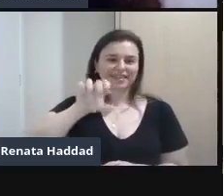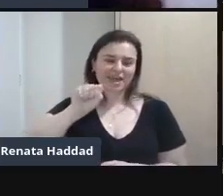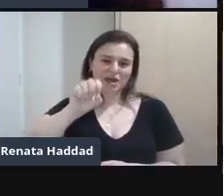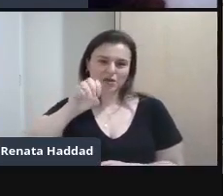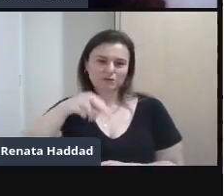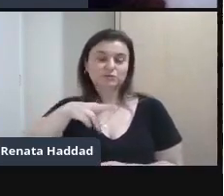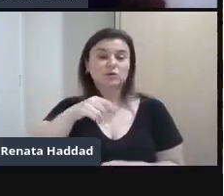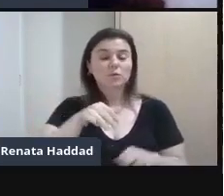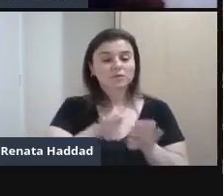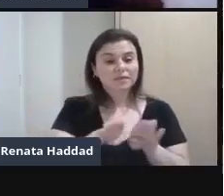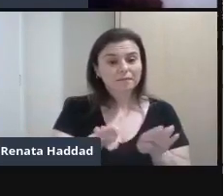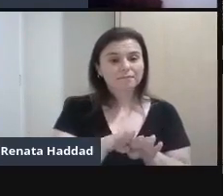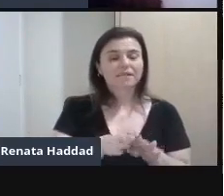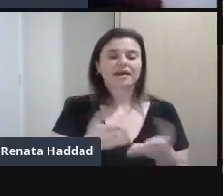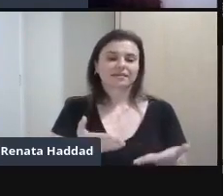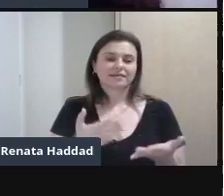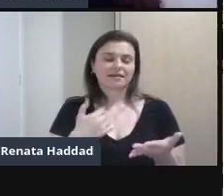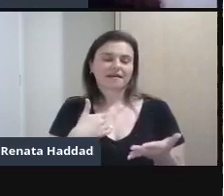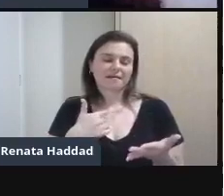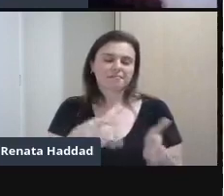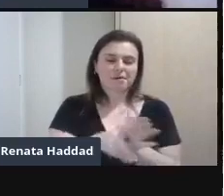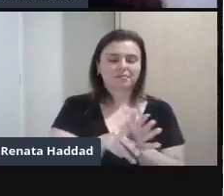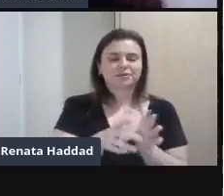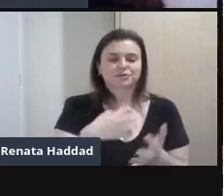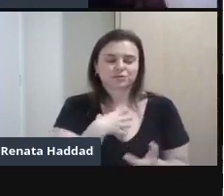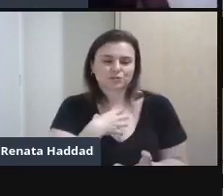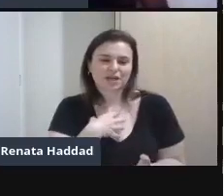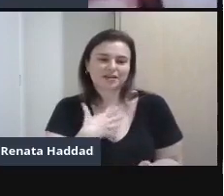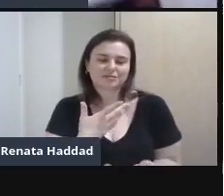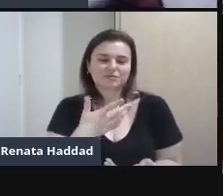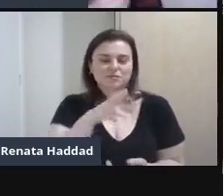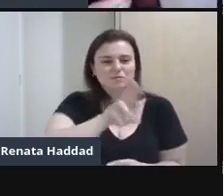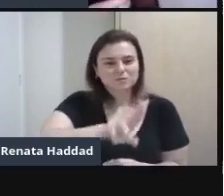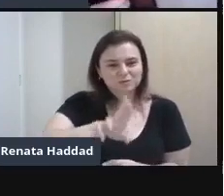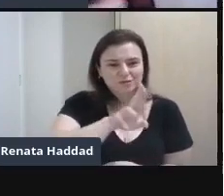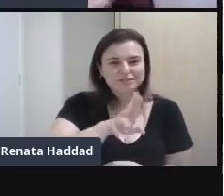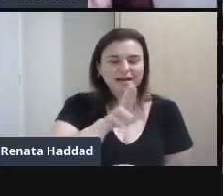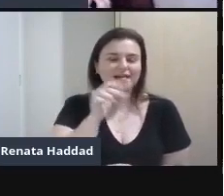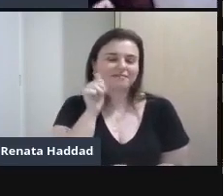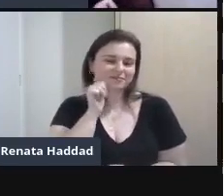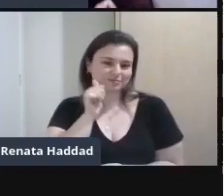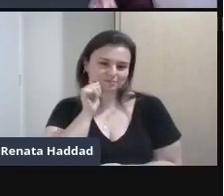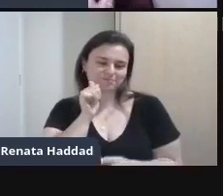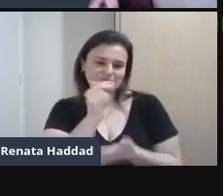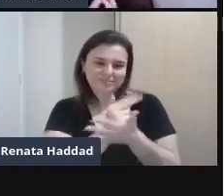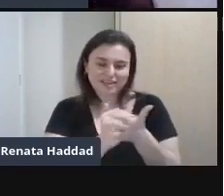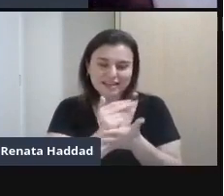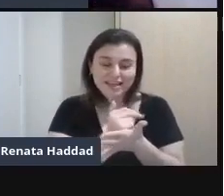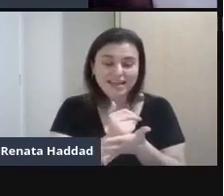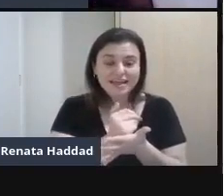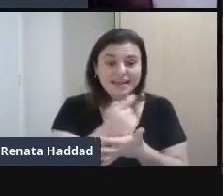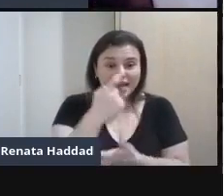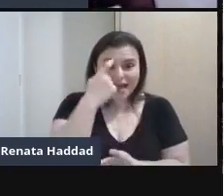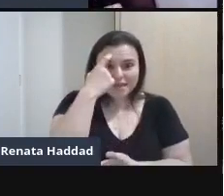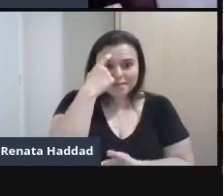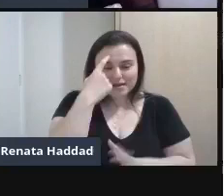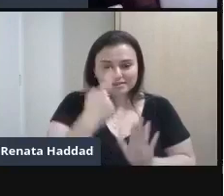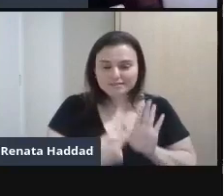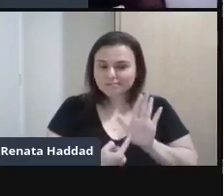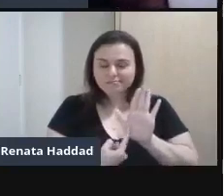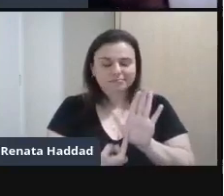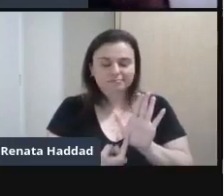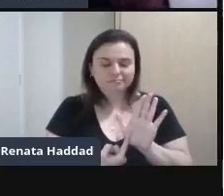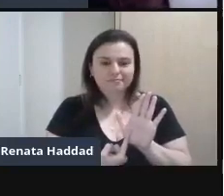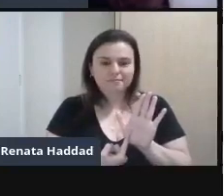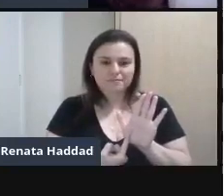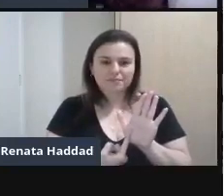dadaísmo Do Marcel Duchamp E a Jaque Lerner Vai trazer justamente Essa discussão Do consumo Então